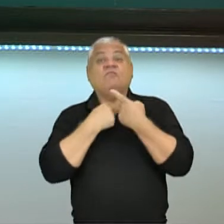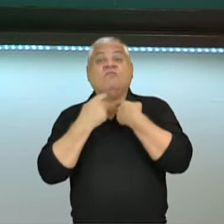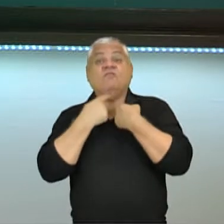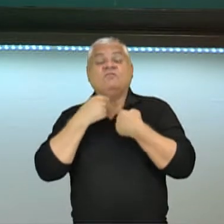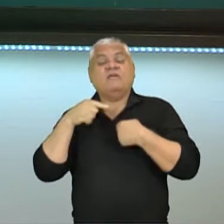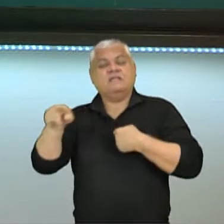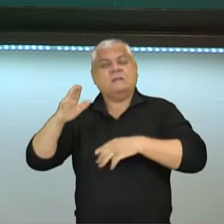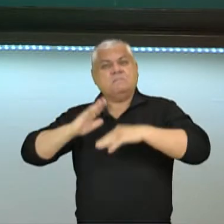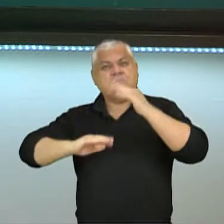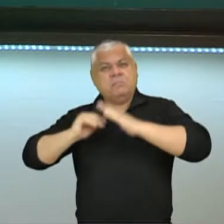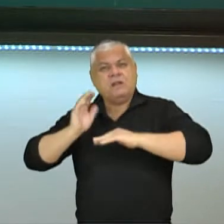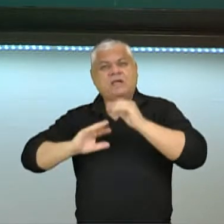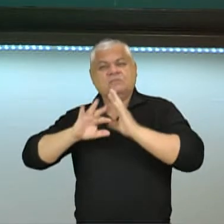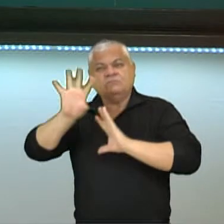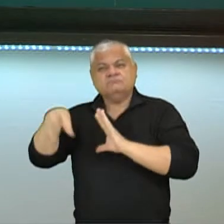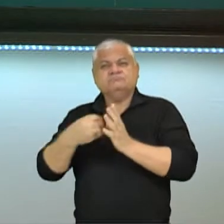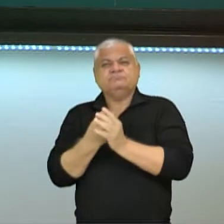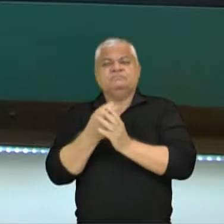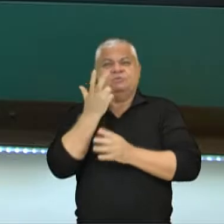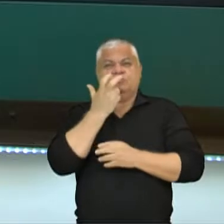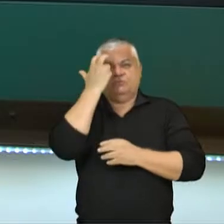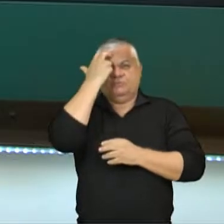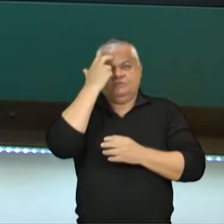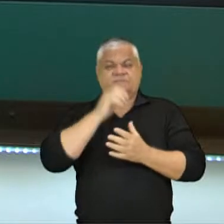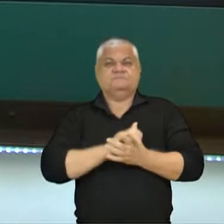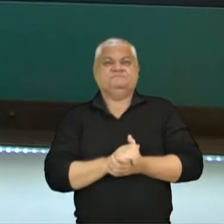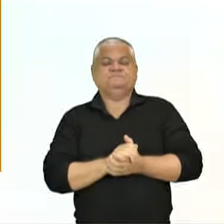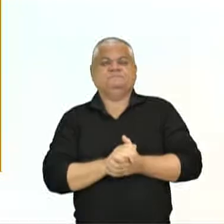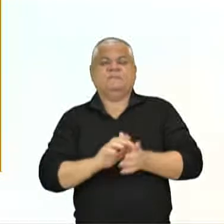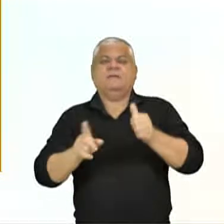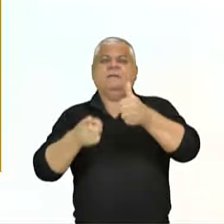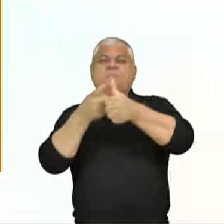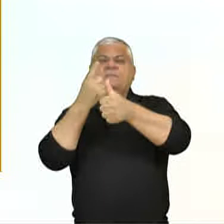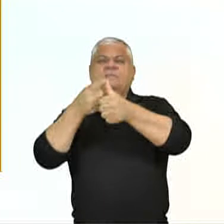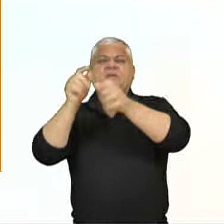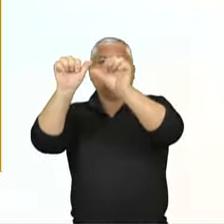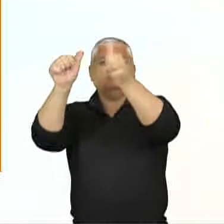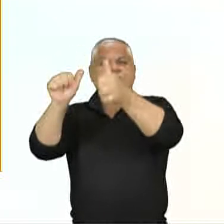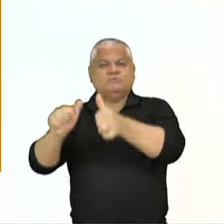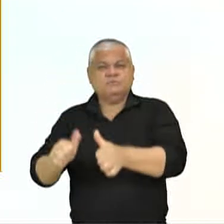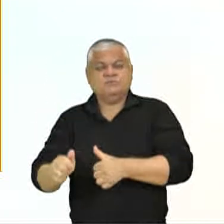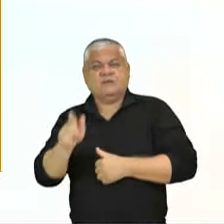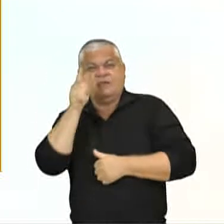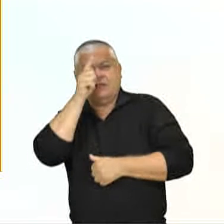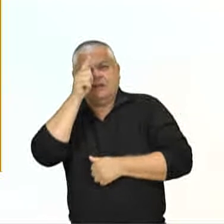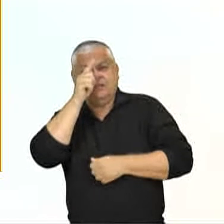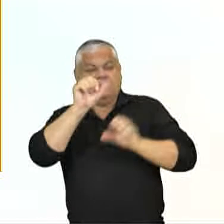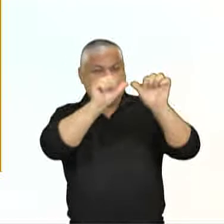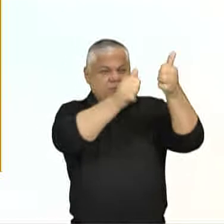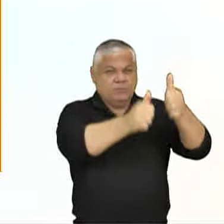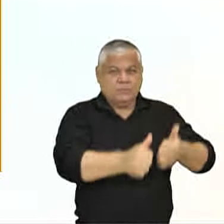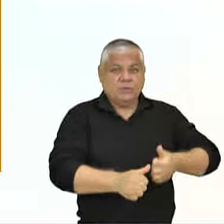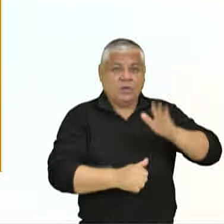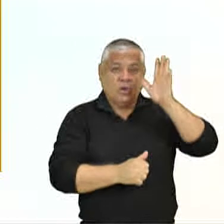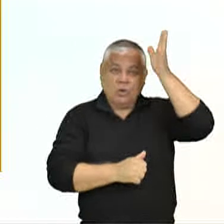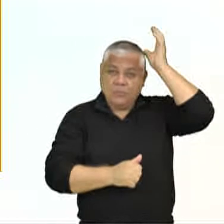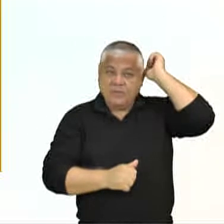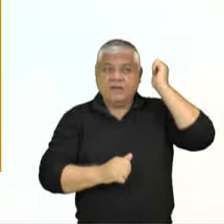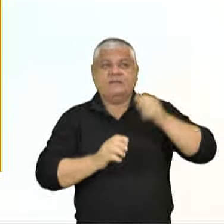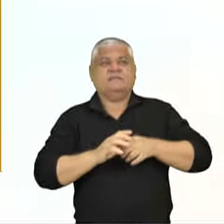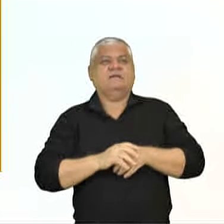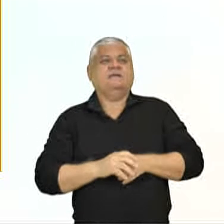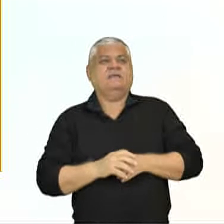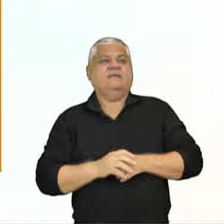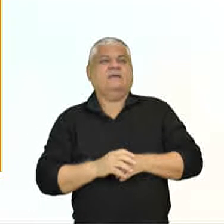interessante e pegam para a cultura deles. A primeira escultura é grega e a outra é romana, que mostra o caráter romano de se apropriar das coisas boas de cultura de